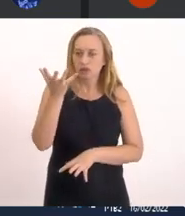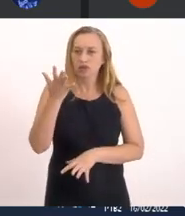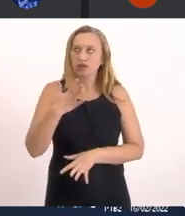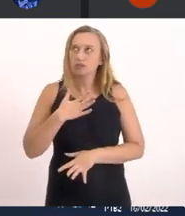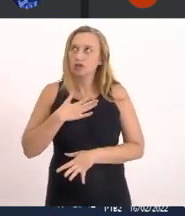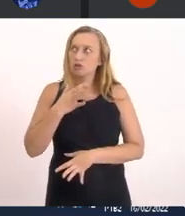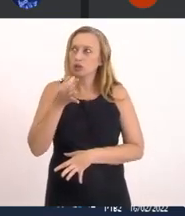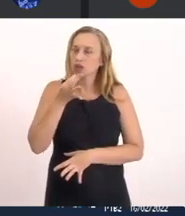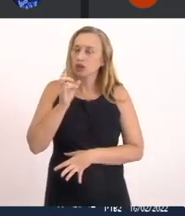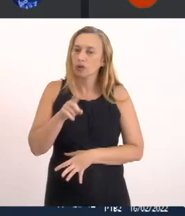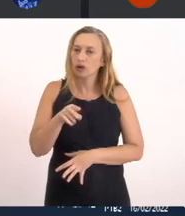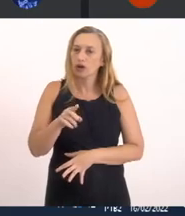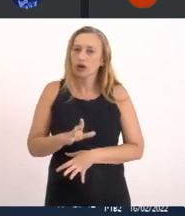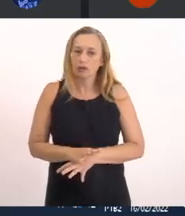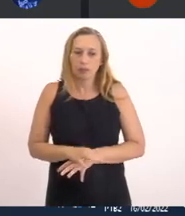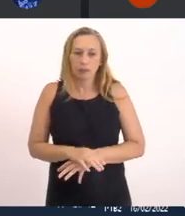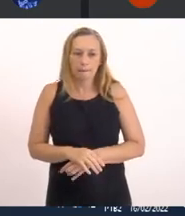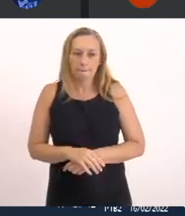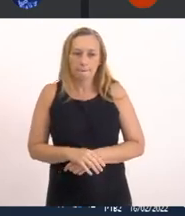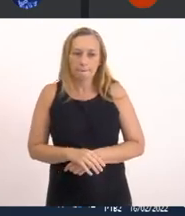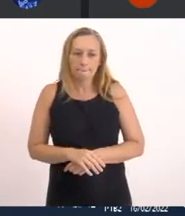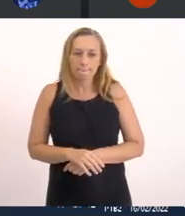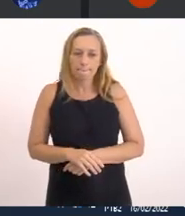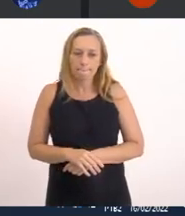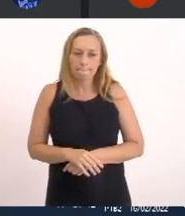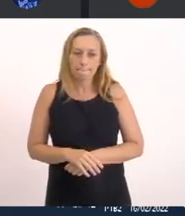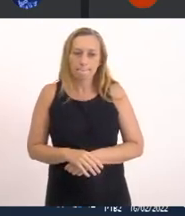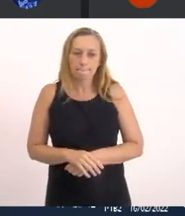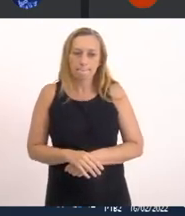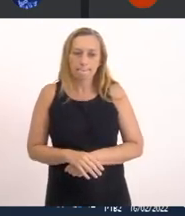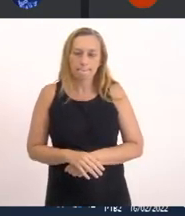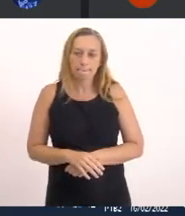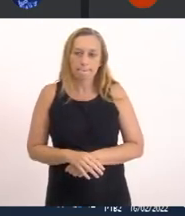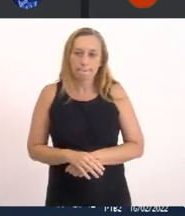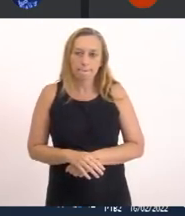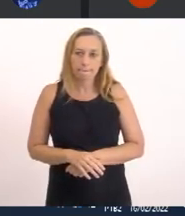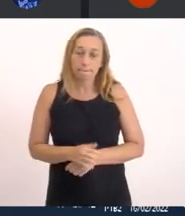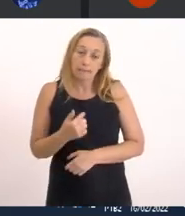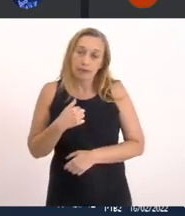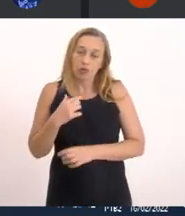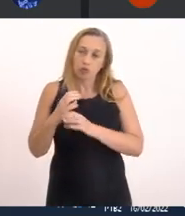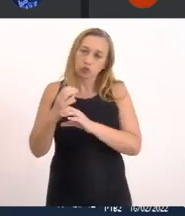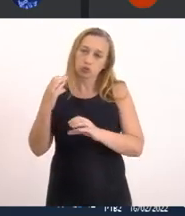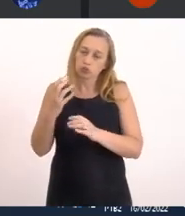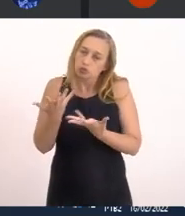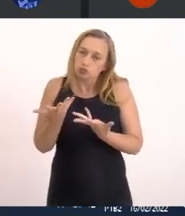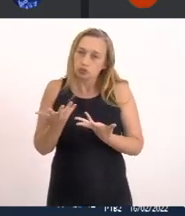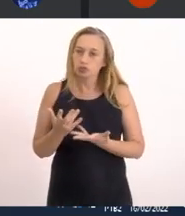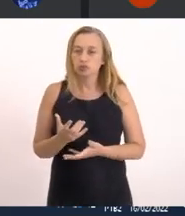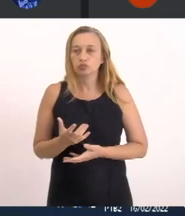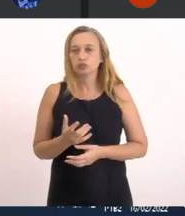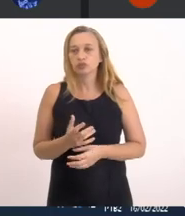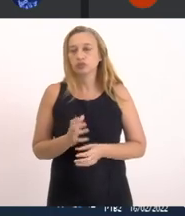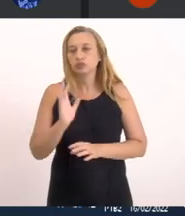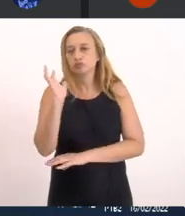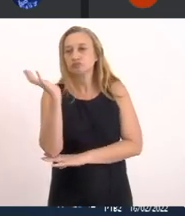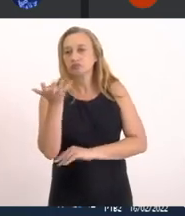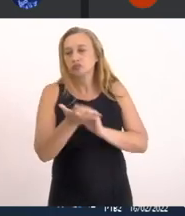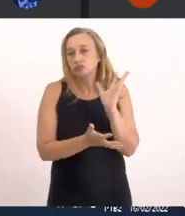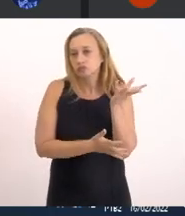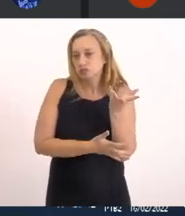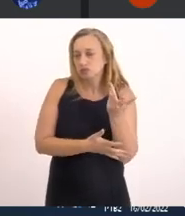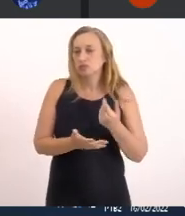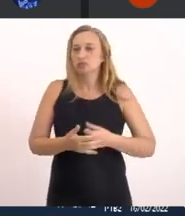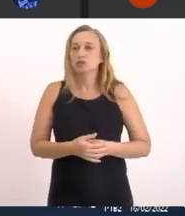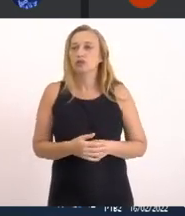meu ver Seria Aquela que Talvez Eu não sou Eu sou engenheiro Civil Sou engenheiro ambiental Mas não